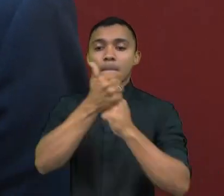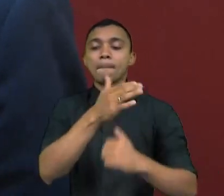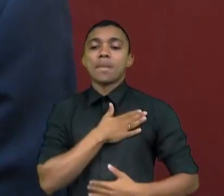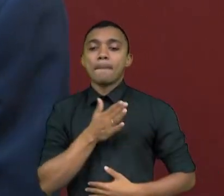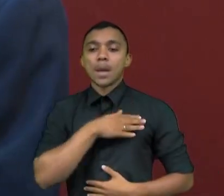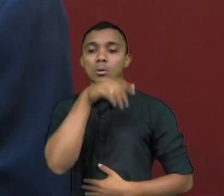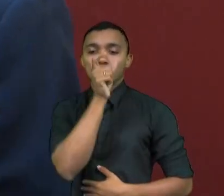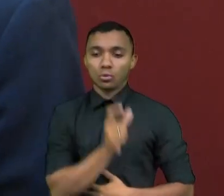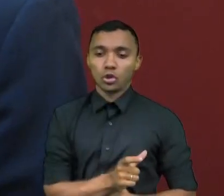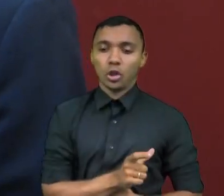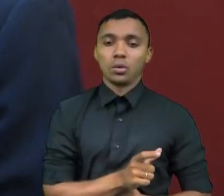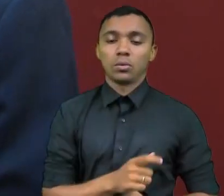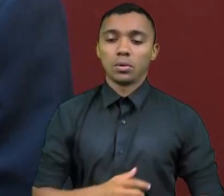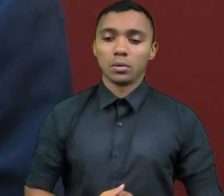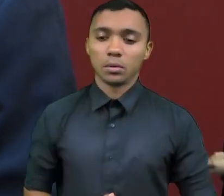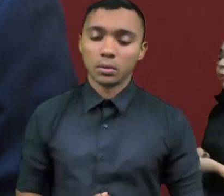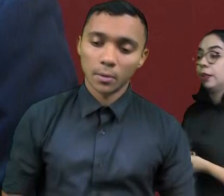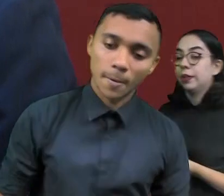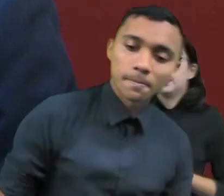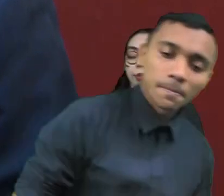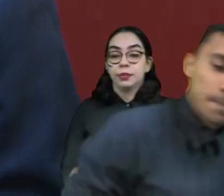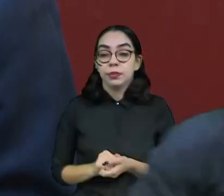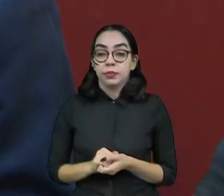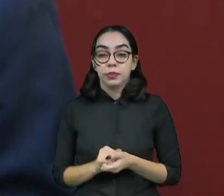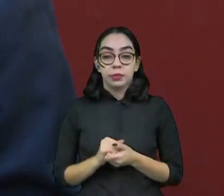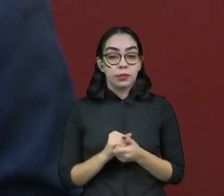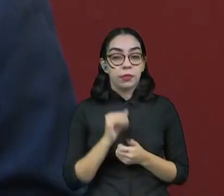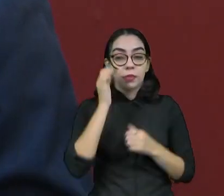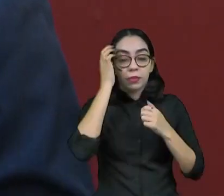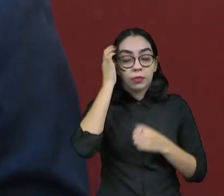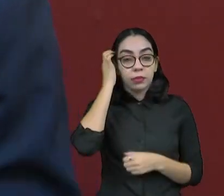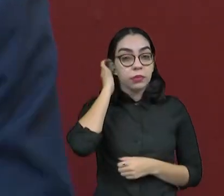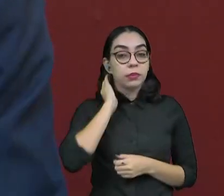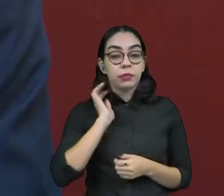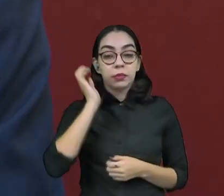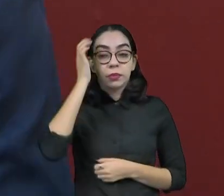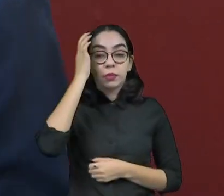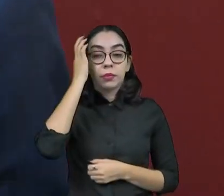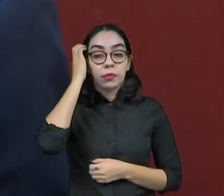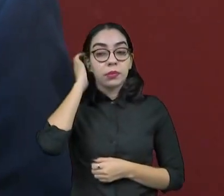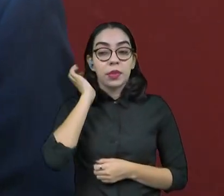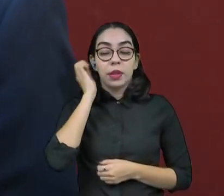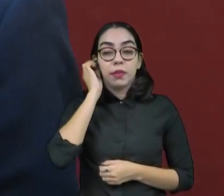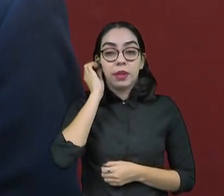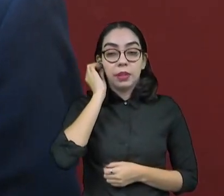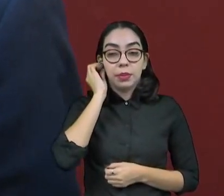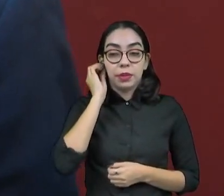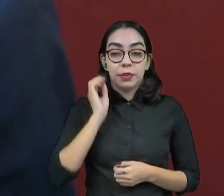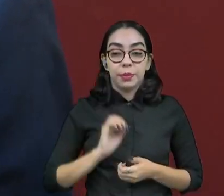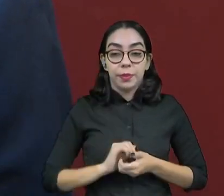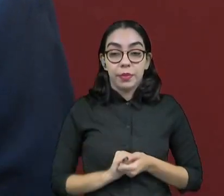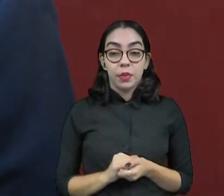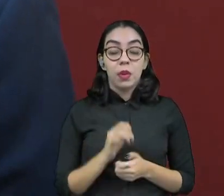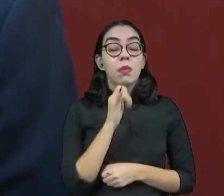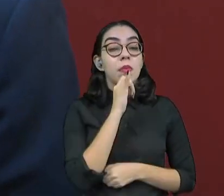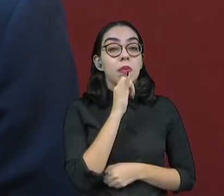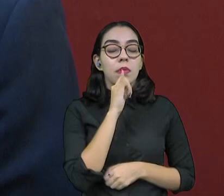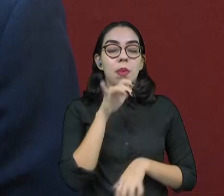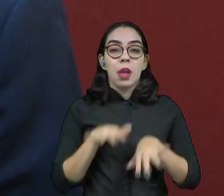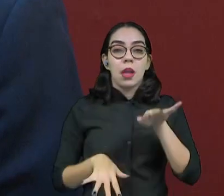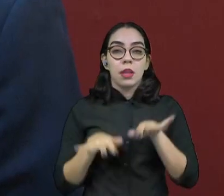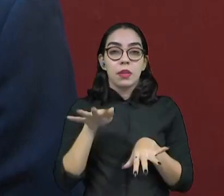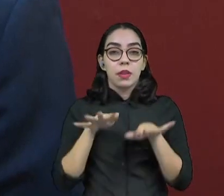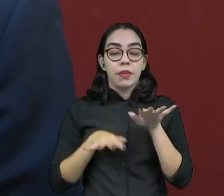candidato, a gente vê, eu jogo lá no meu programa eleitoral, eu jogo nas minhas redes sociais, e quando o meu candidato parece prejudicado, eu vou lá e